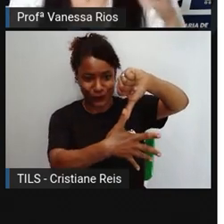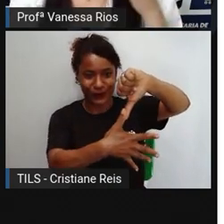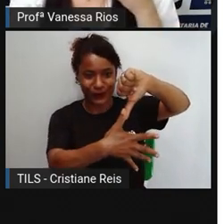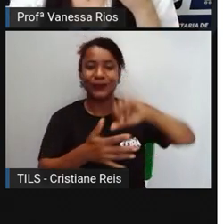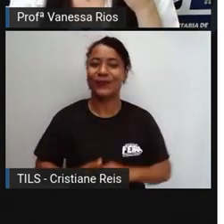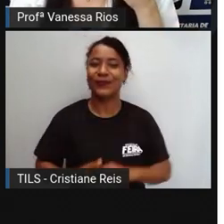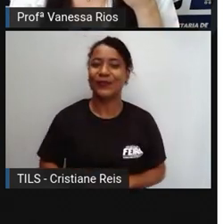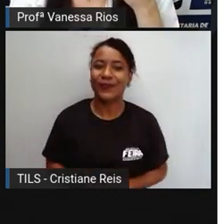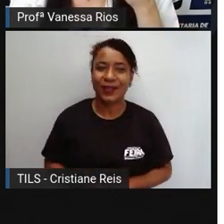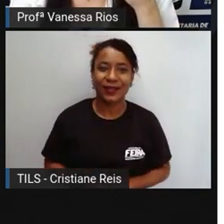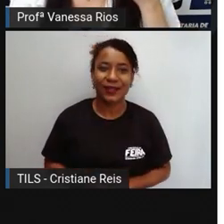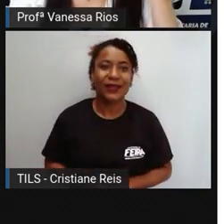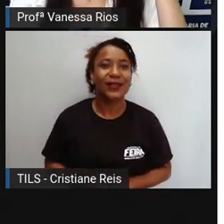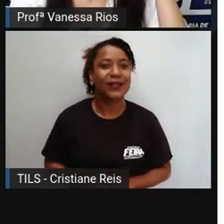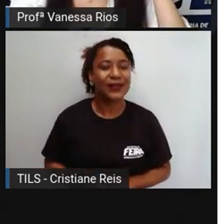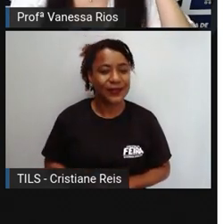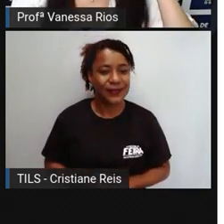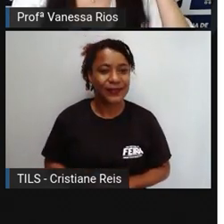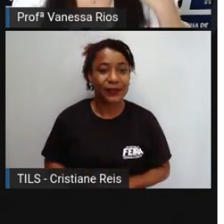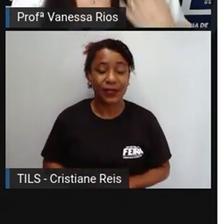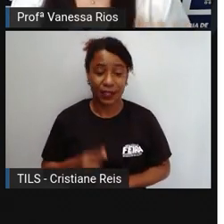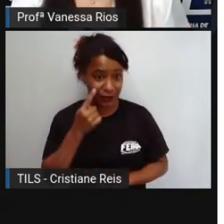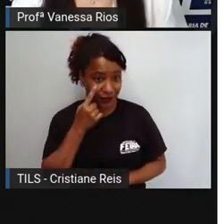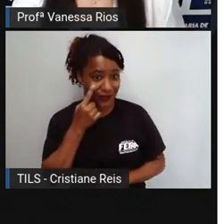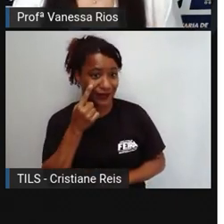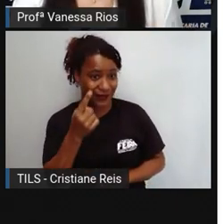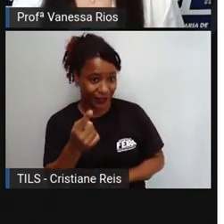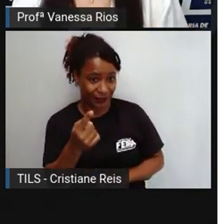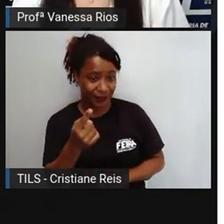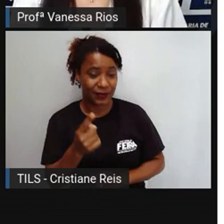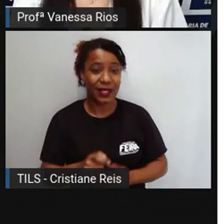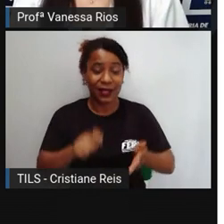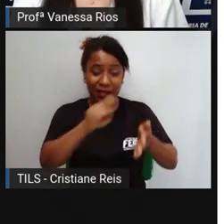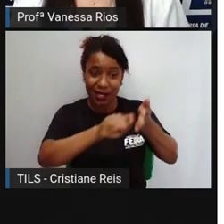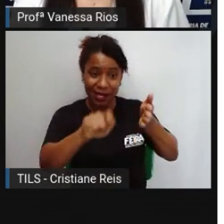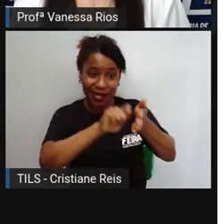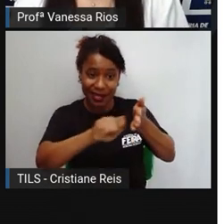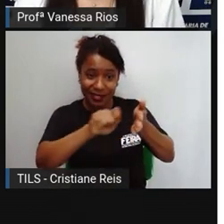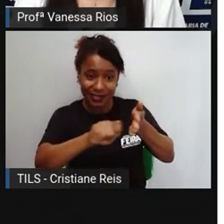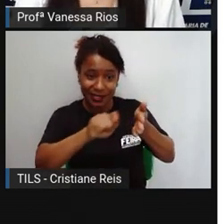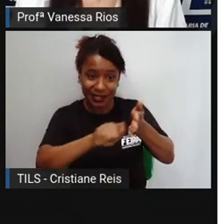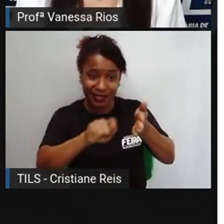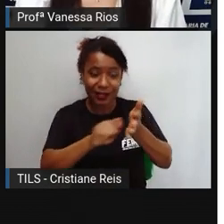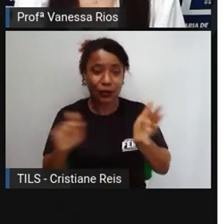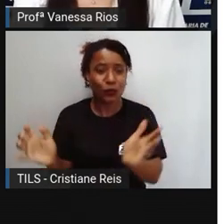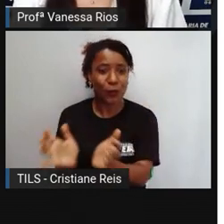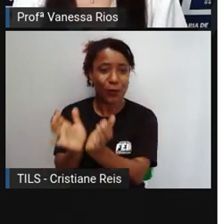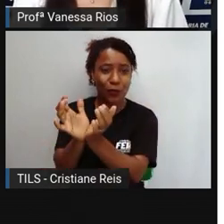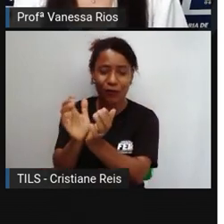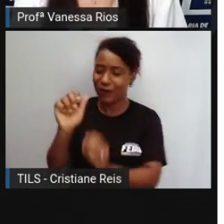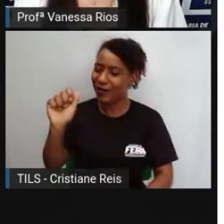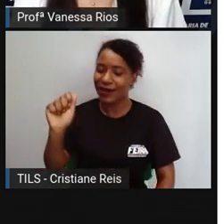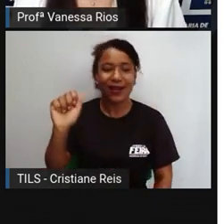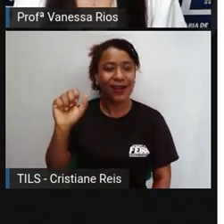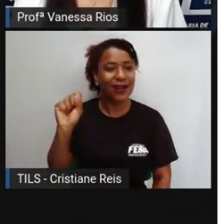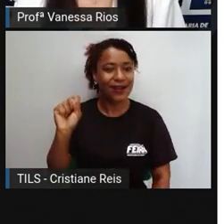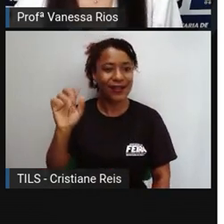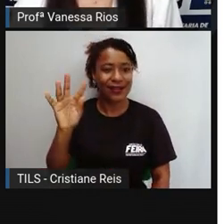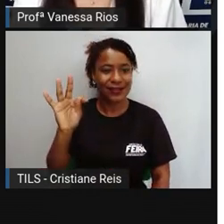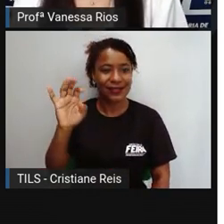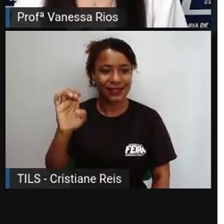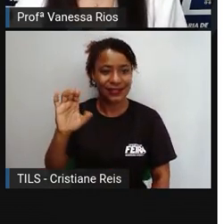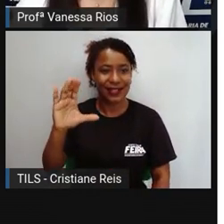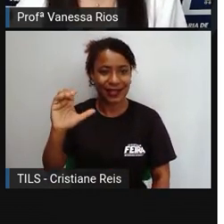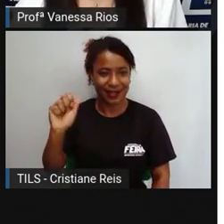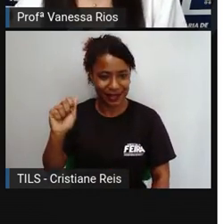aí a tua traz algumas informações. Olhem só. A escrita asteca, já ouviram falar aí nos povos astecas? Pois